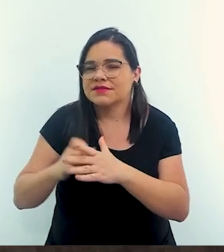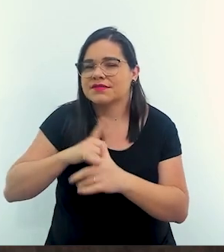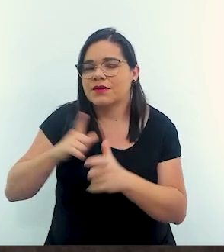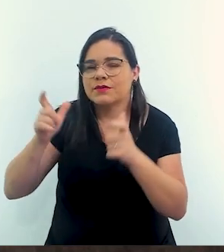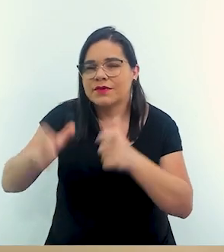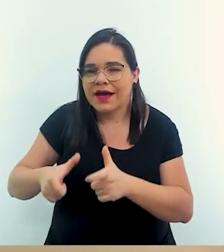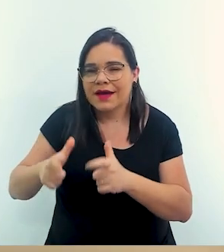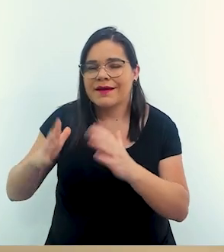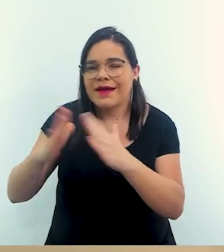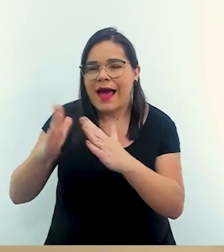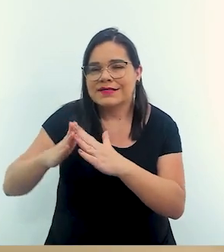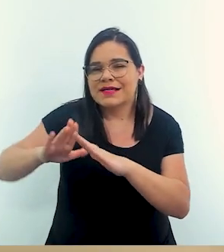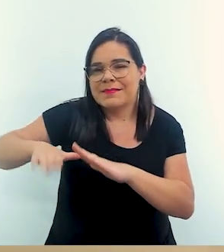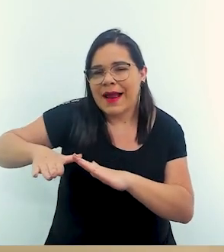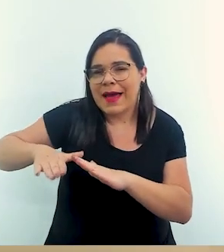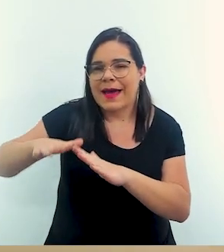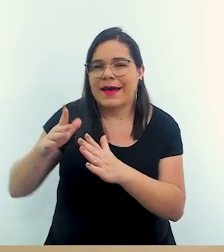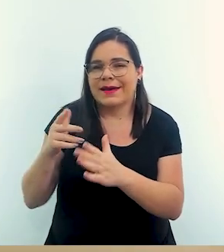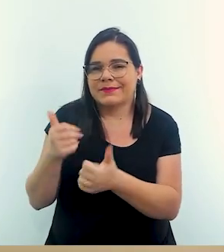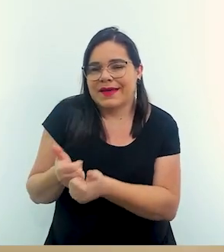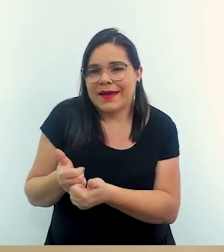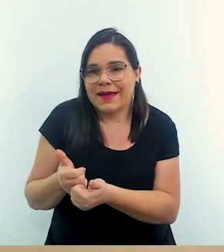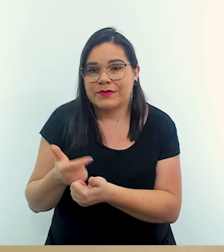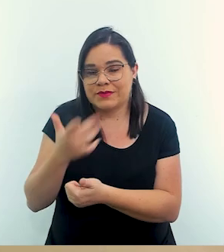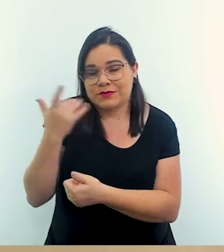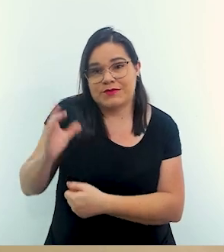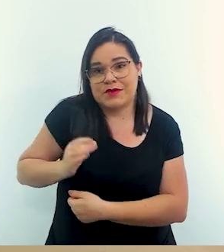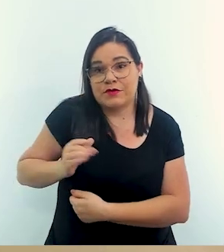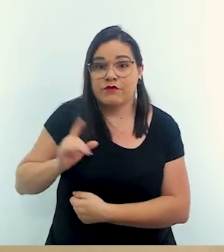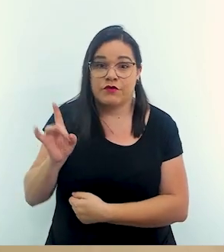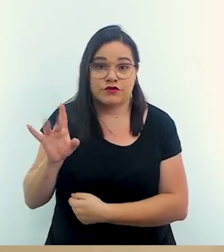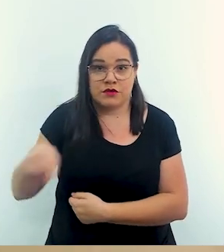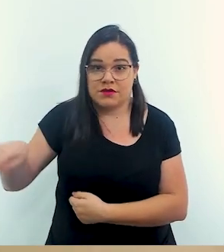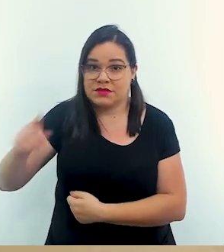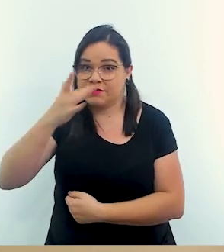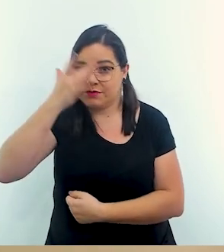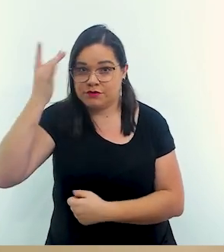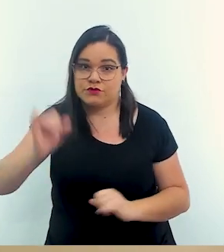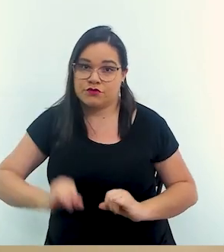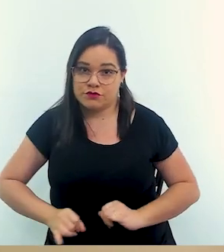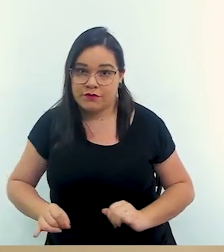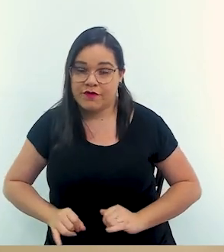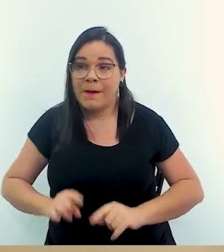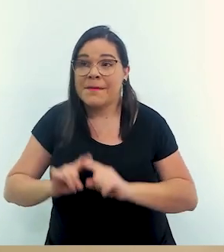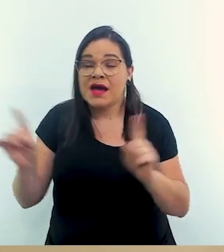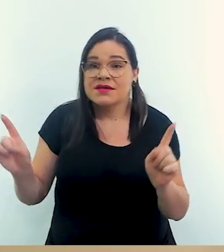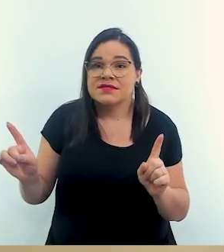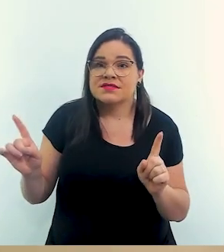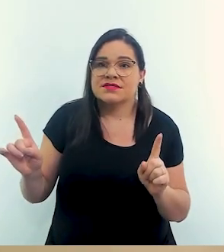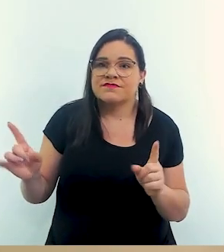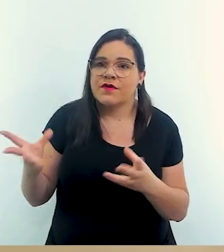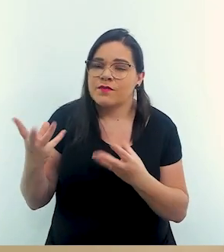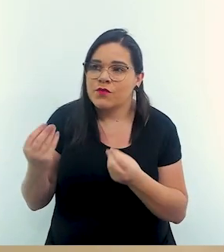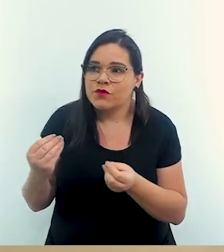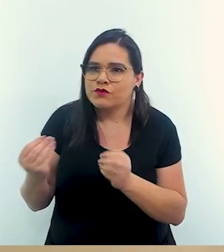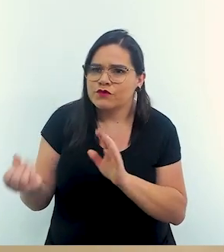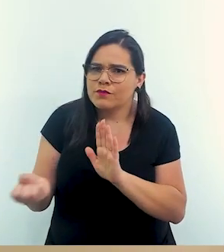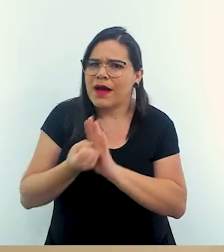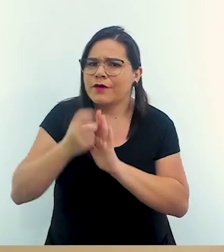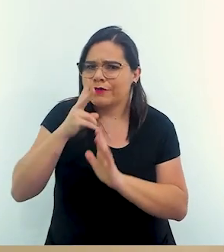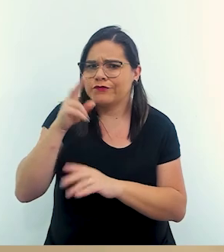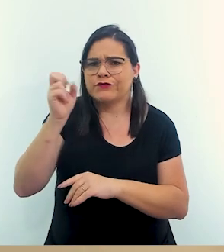é um destino para quem tem um poder aquisitivo maior não foram só essas pessoas que foram atingidas lá mas a gente foi muito